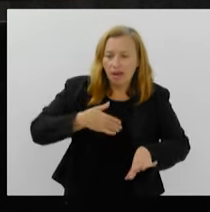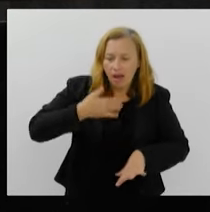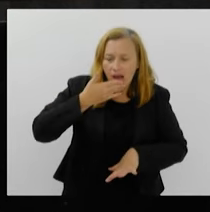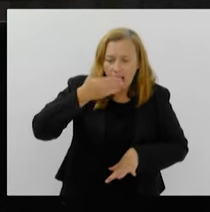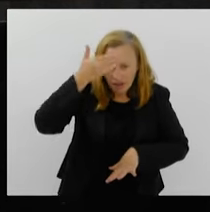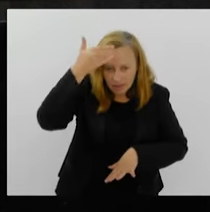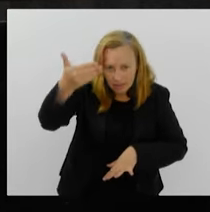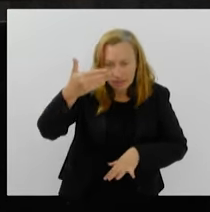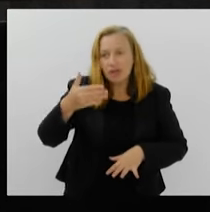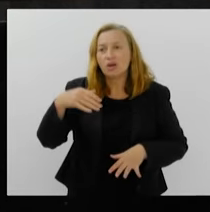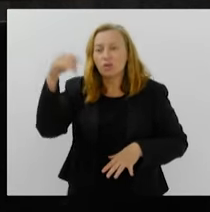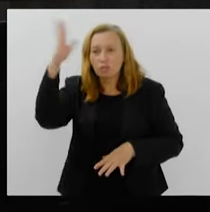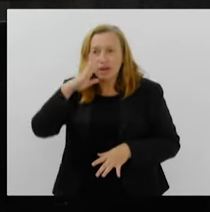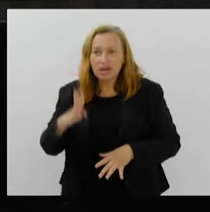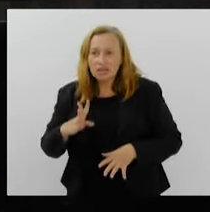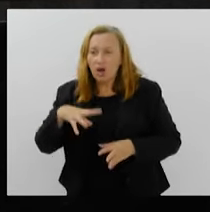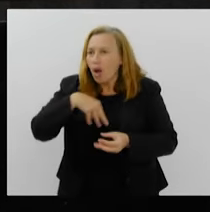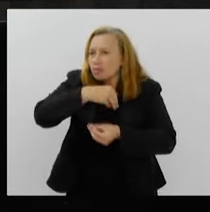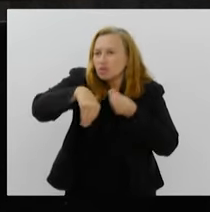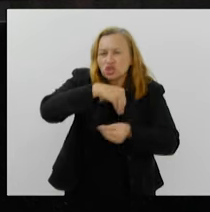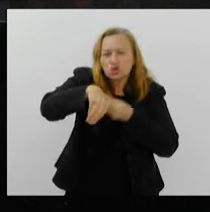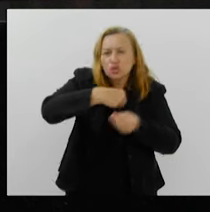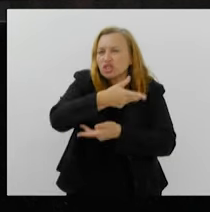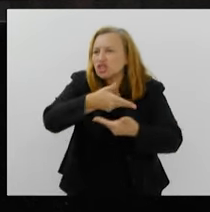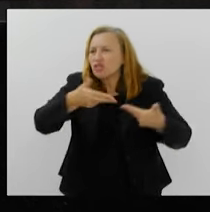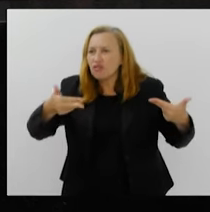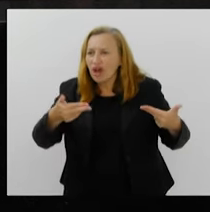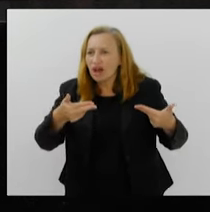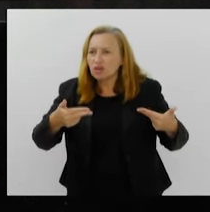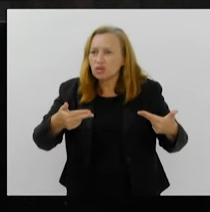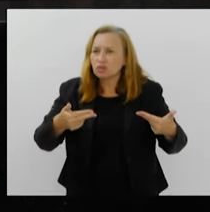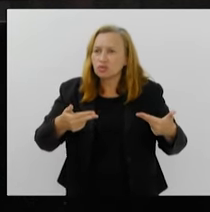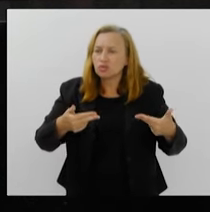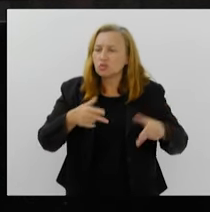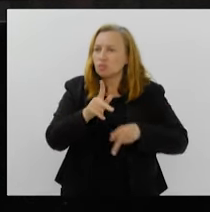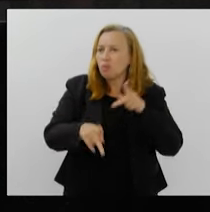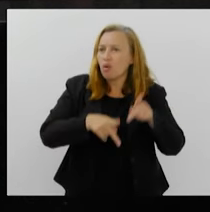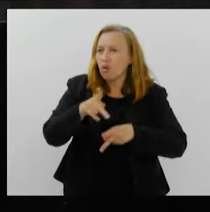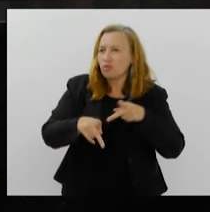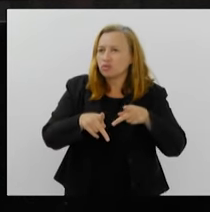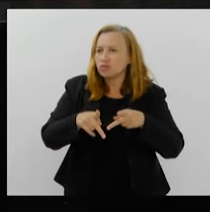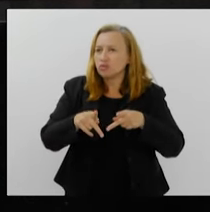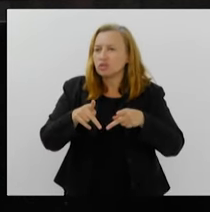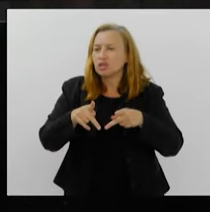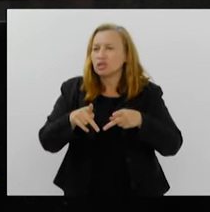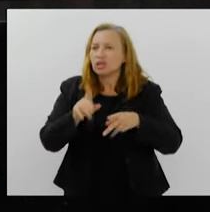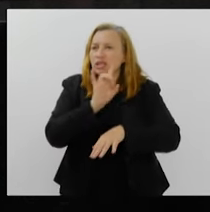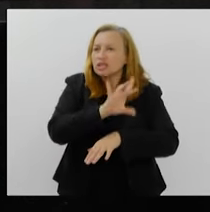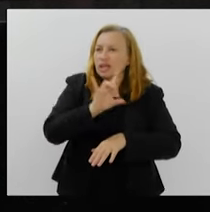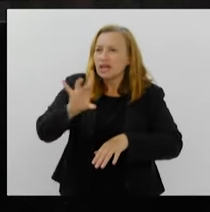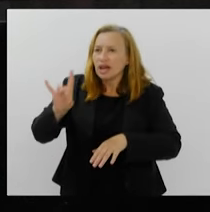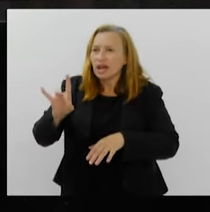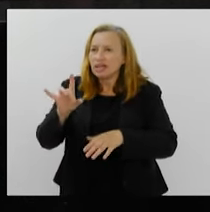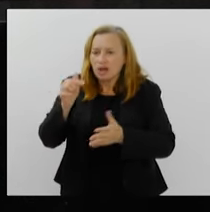o Brasil tem uma mistura imensa. E essas pessoas que vivem aqui